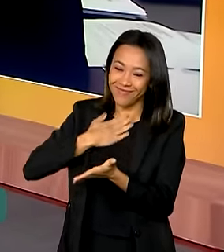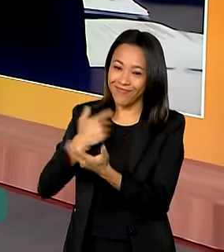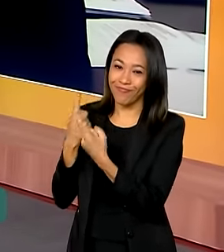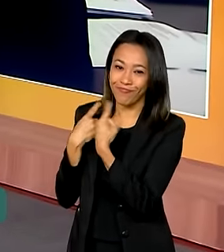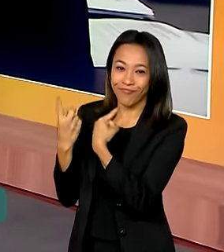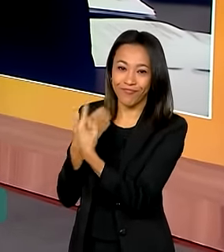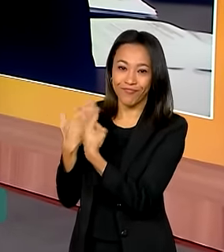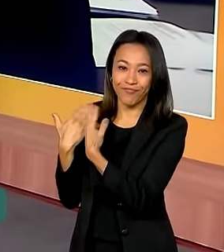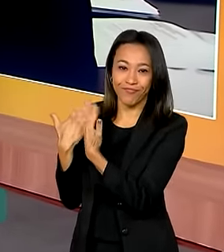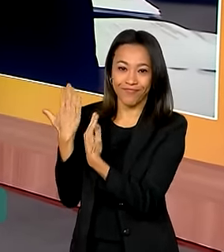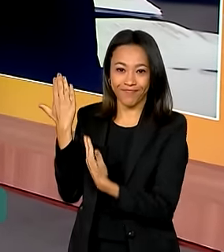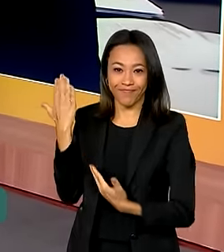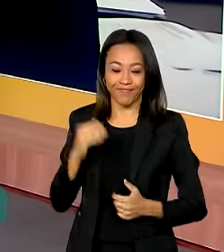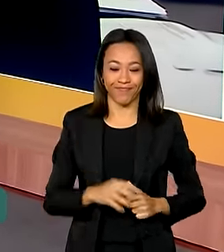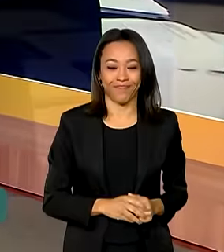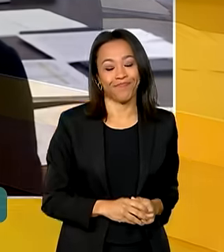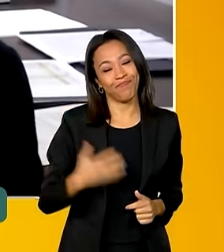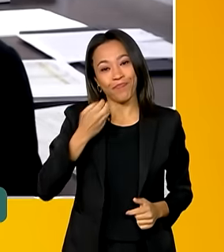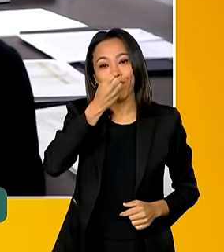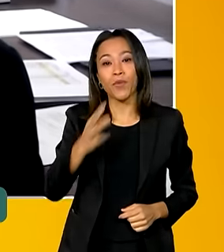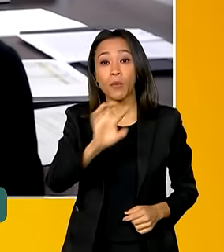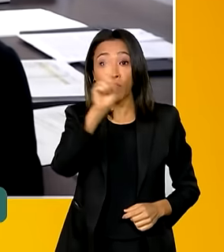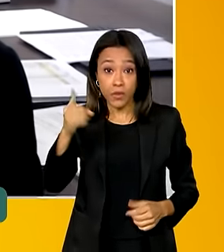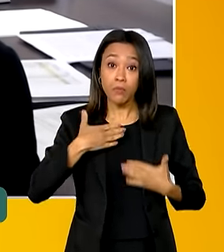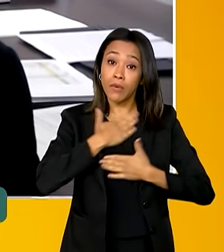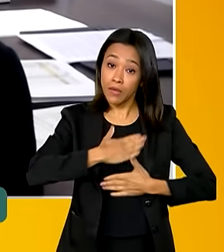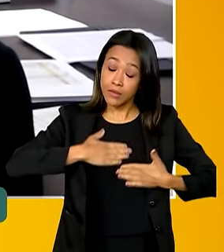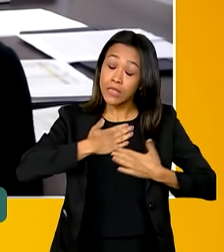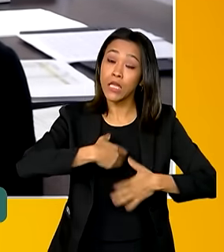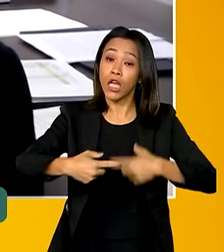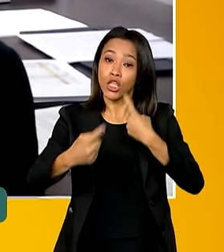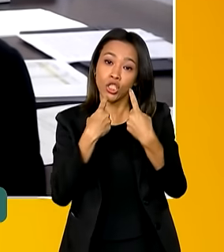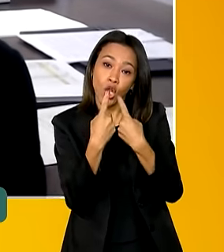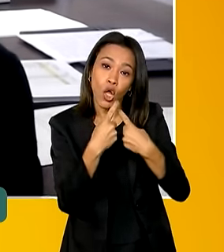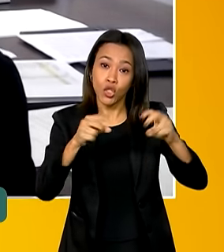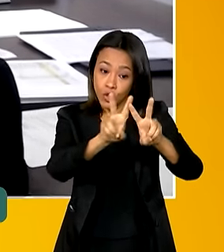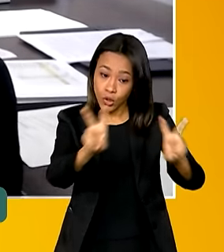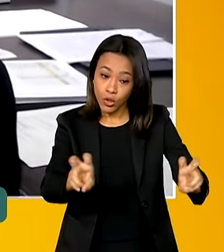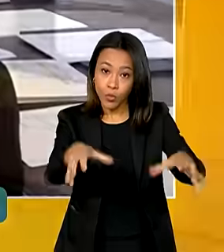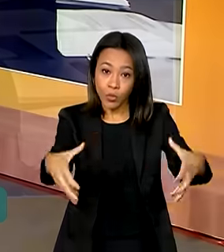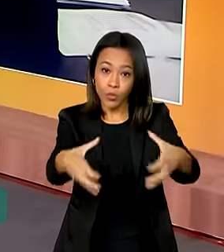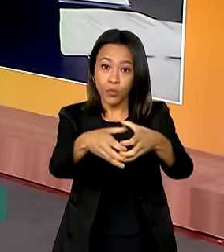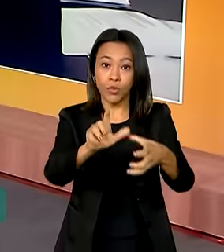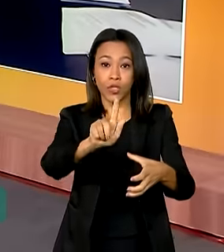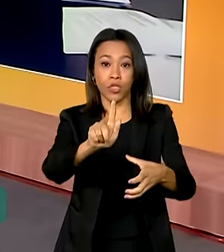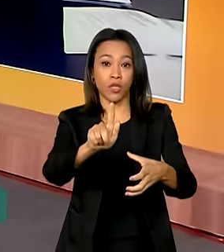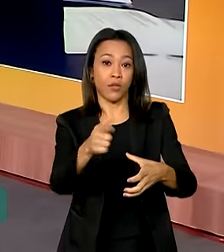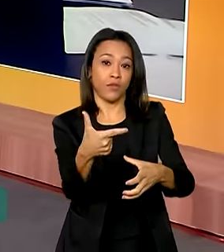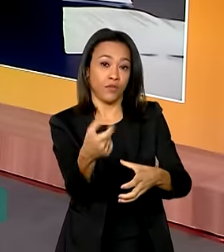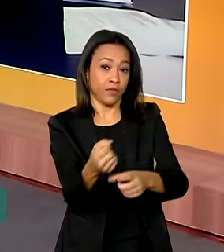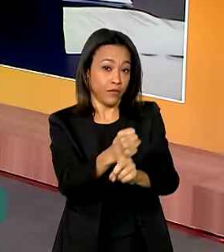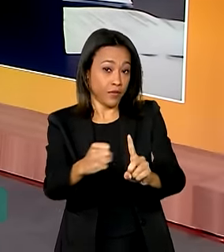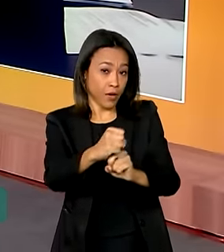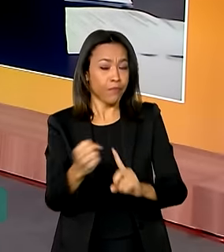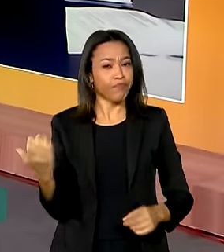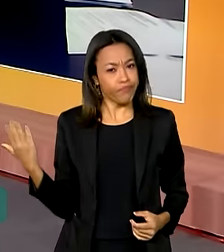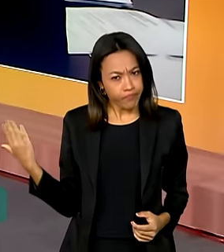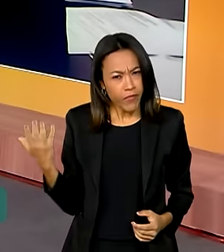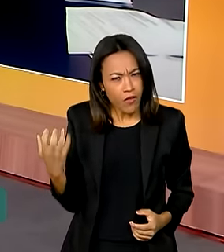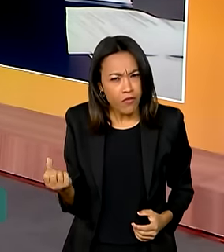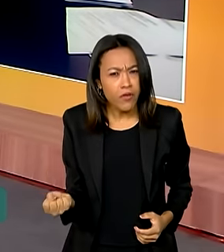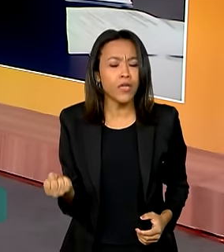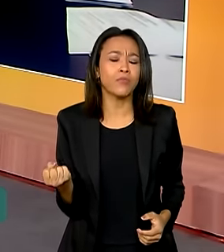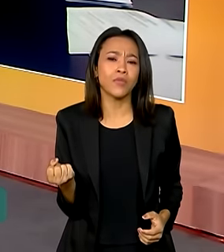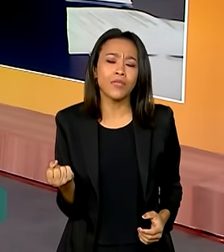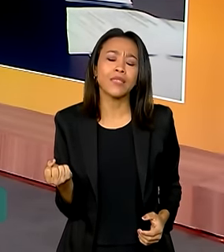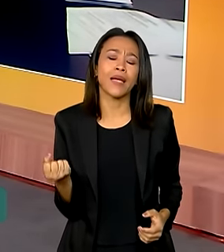senhor. Bom dia, é prazer estar aqui dialogando sobre o nosso G20 social. Secretário, então vamos começar